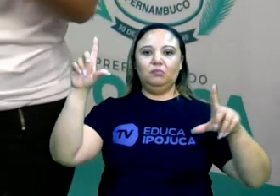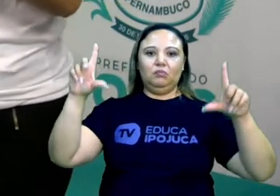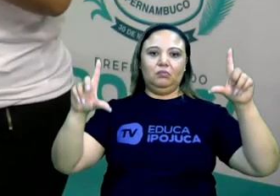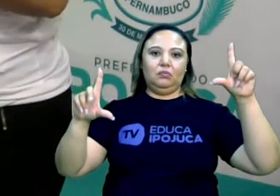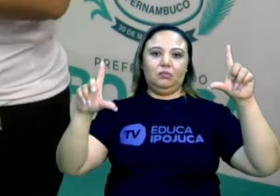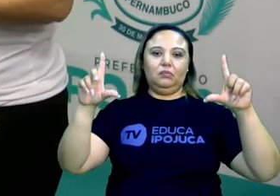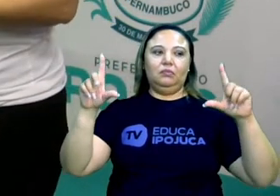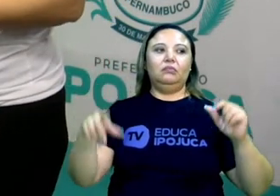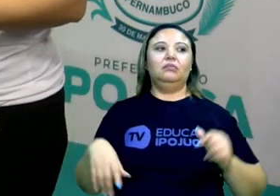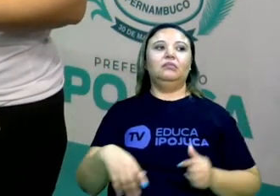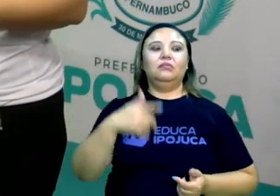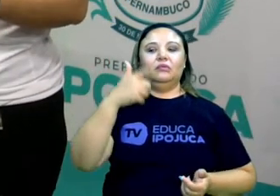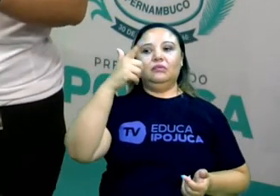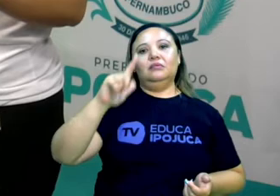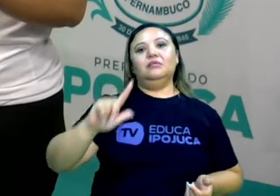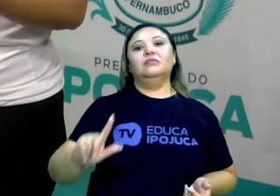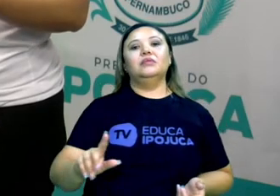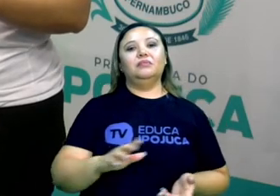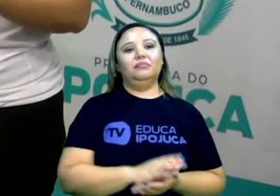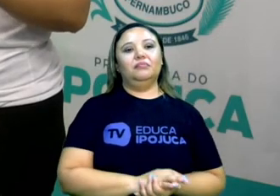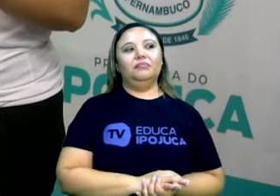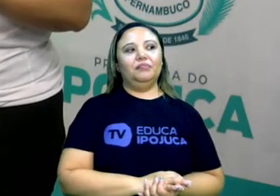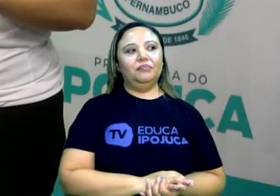contra outra pessoa.